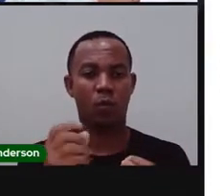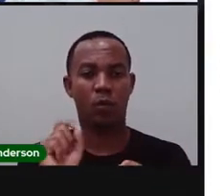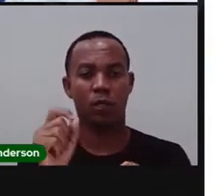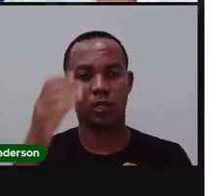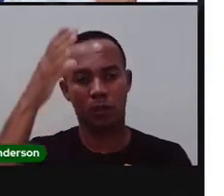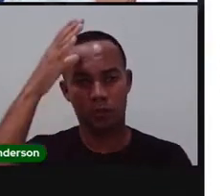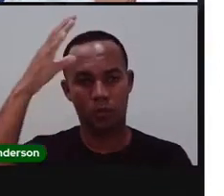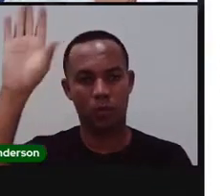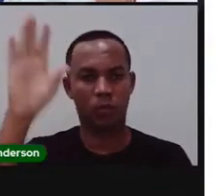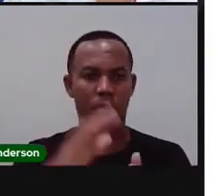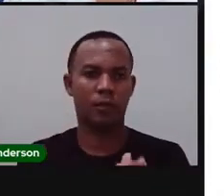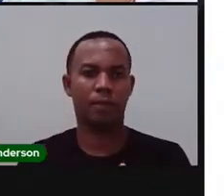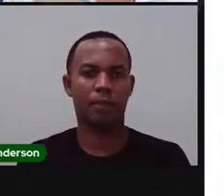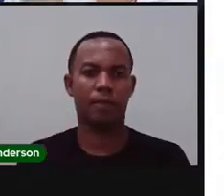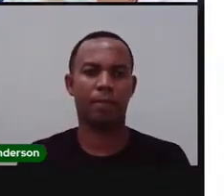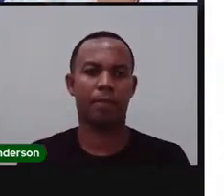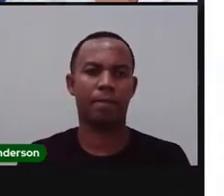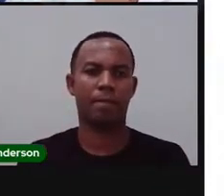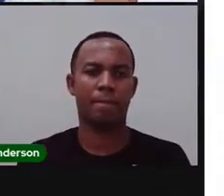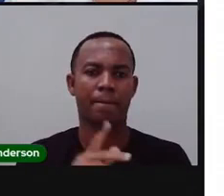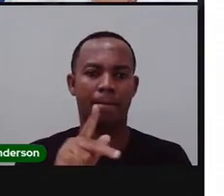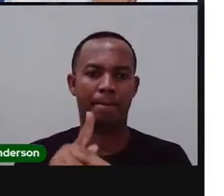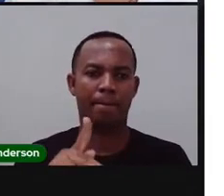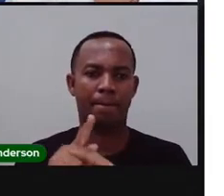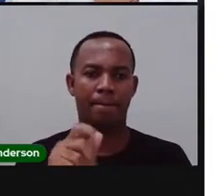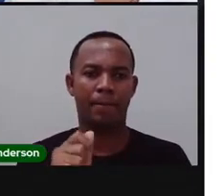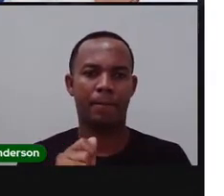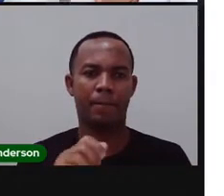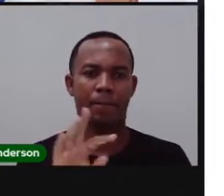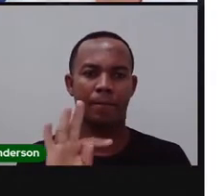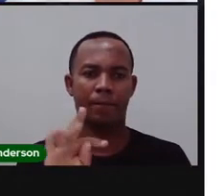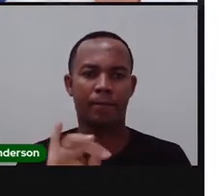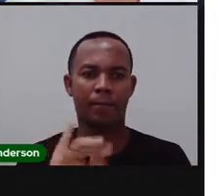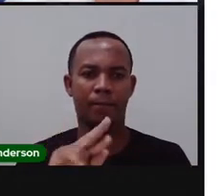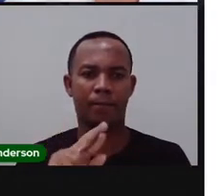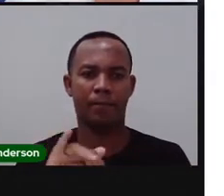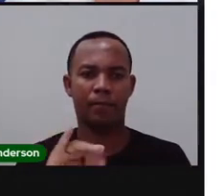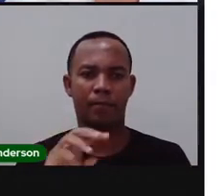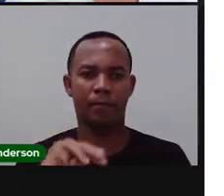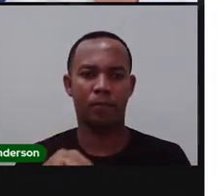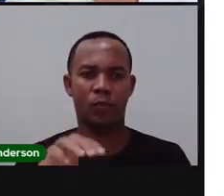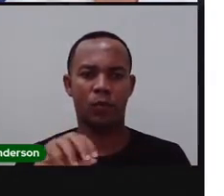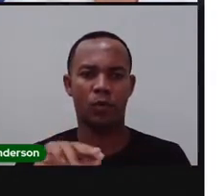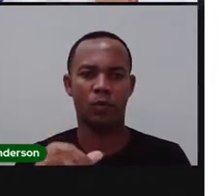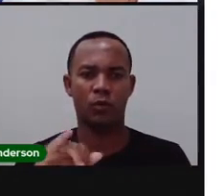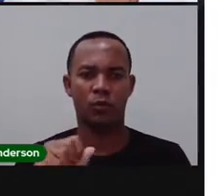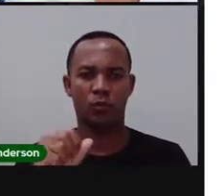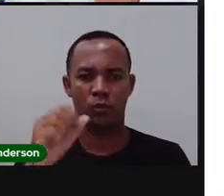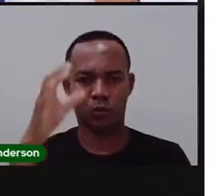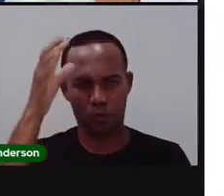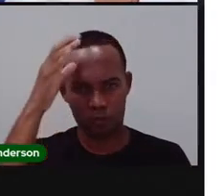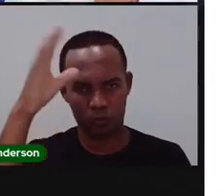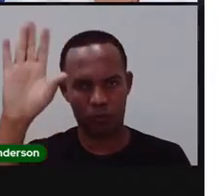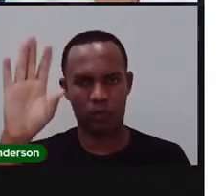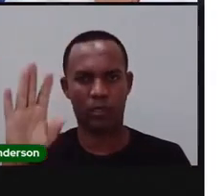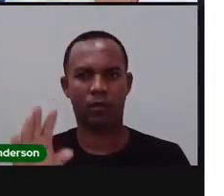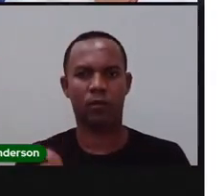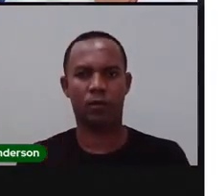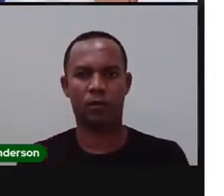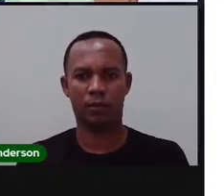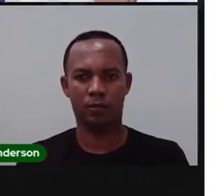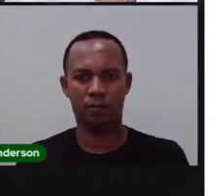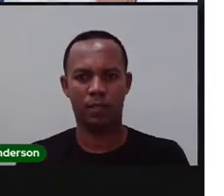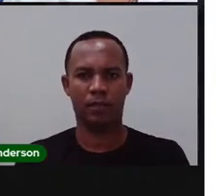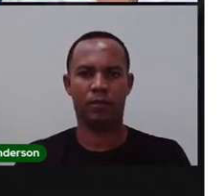material e imaterial. Eu espero que através dessas imagens vocês tenham conhecido um pouco mais sobre a cidade de vocês, né? Sobre